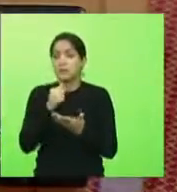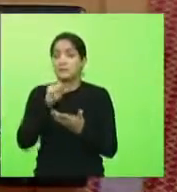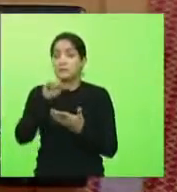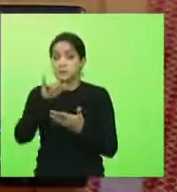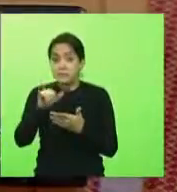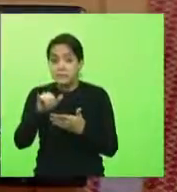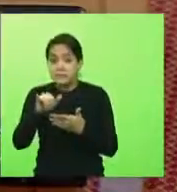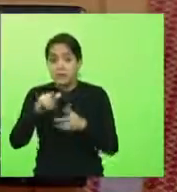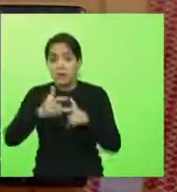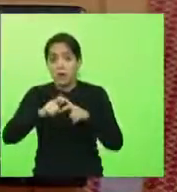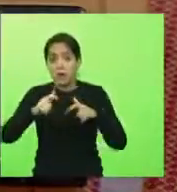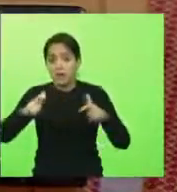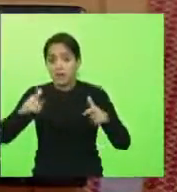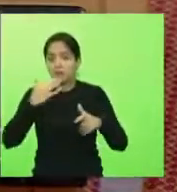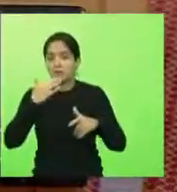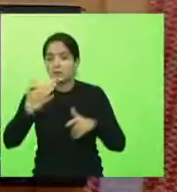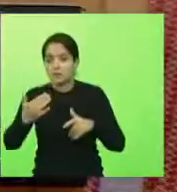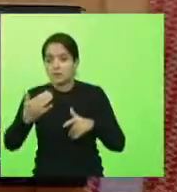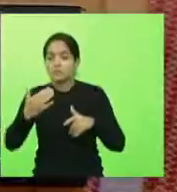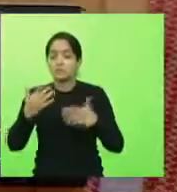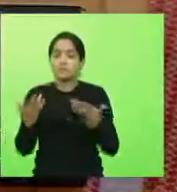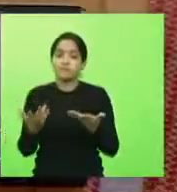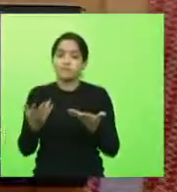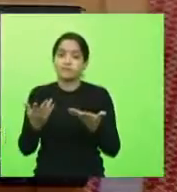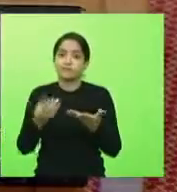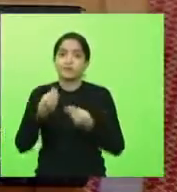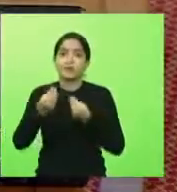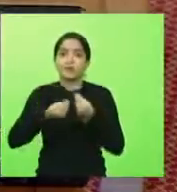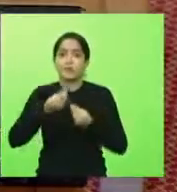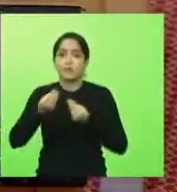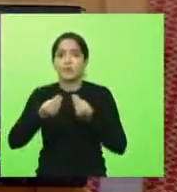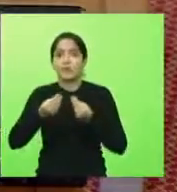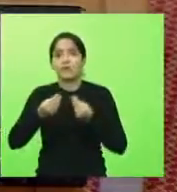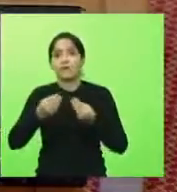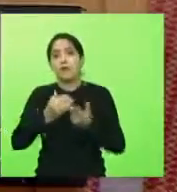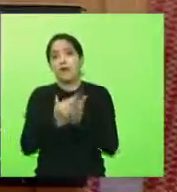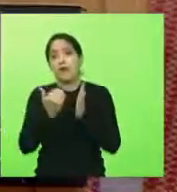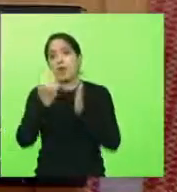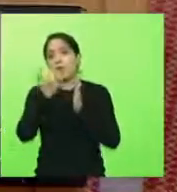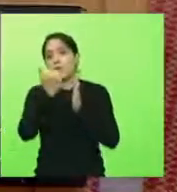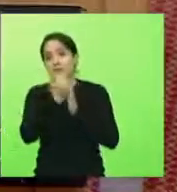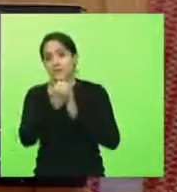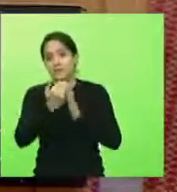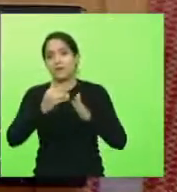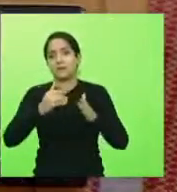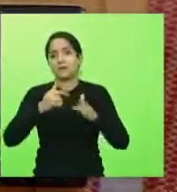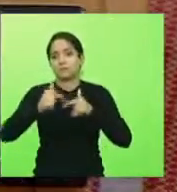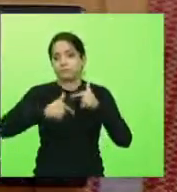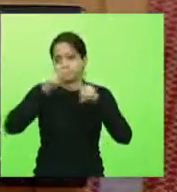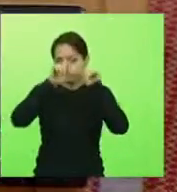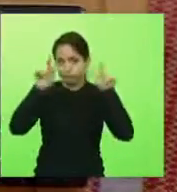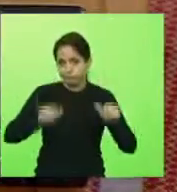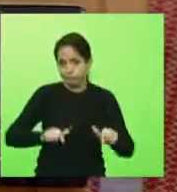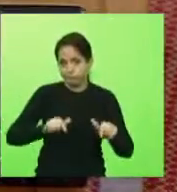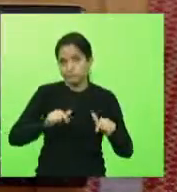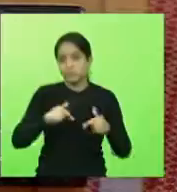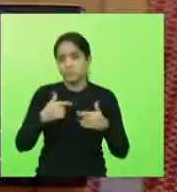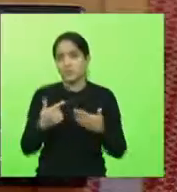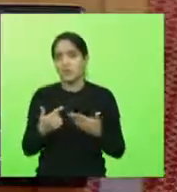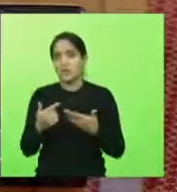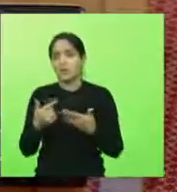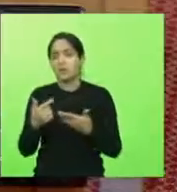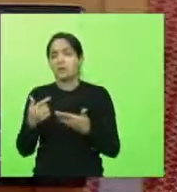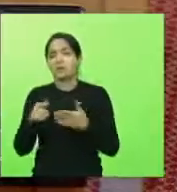demanda, eles vão resolver colocando os funcionários necessários. Quanto à abordagem de vossa excelência,